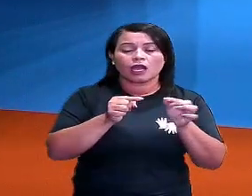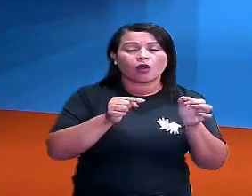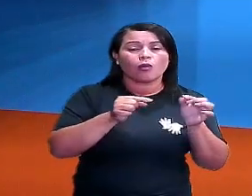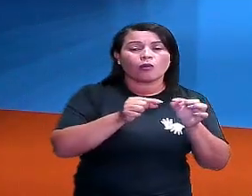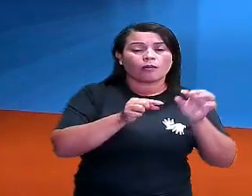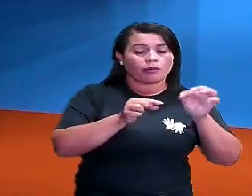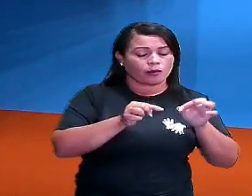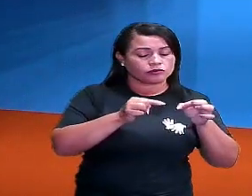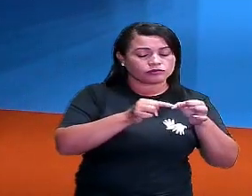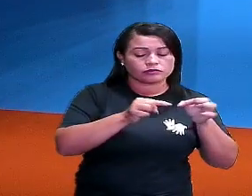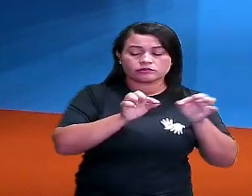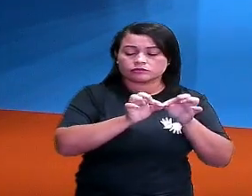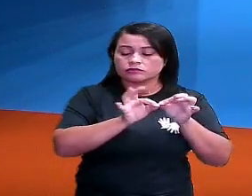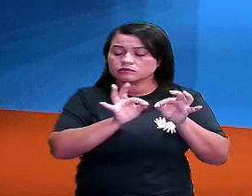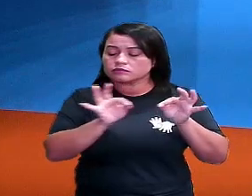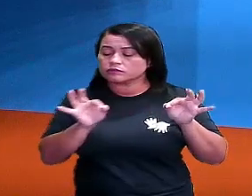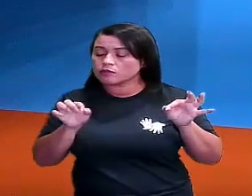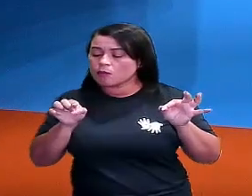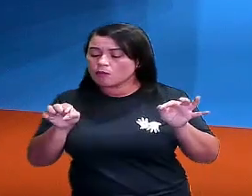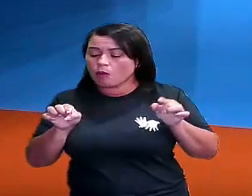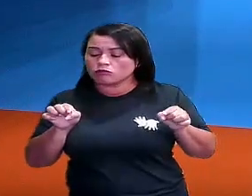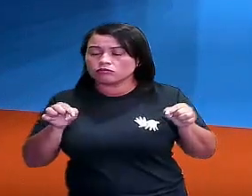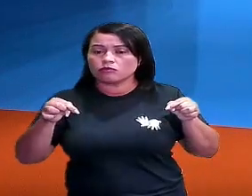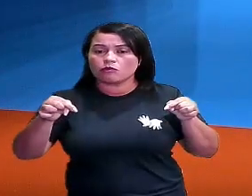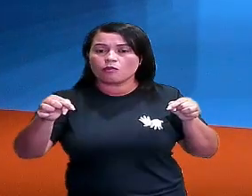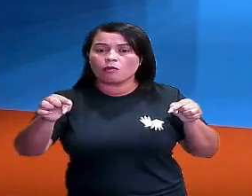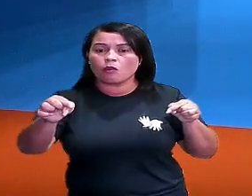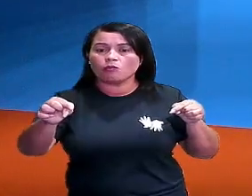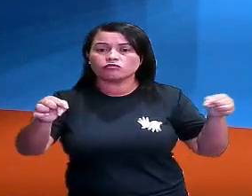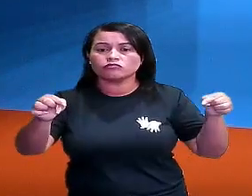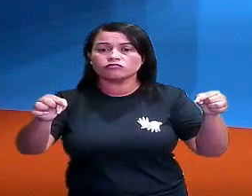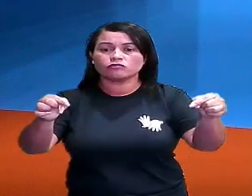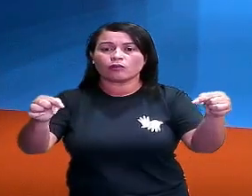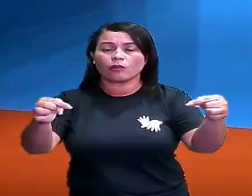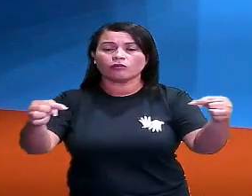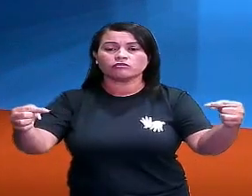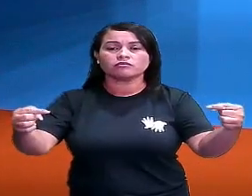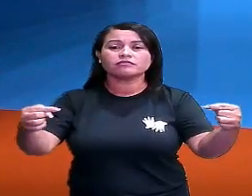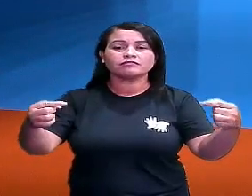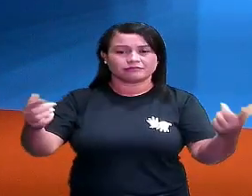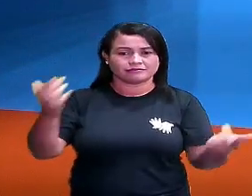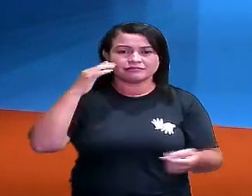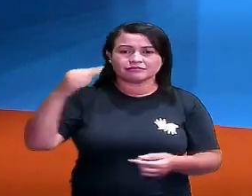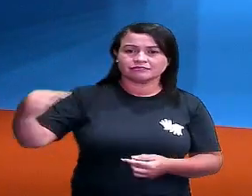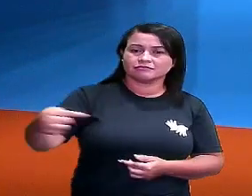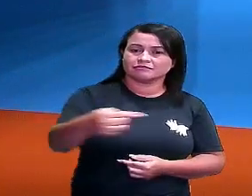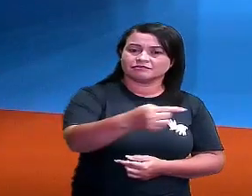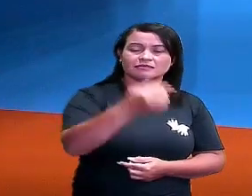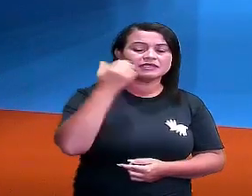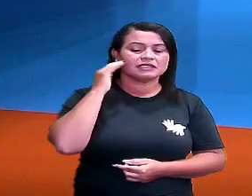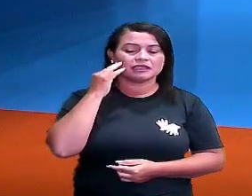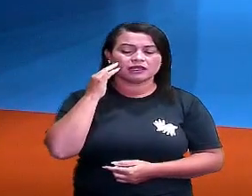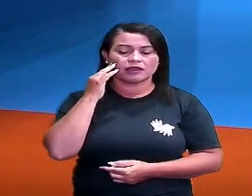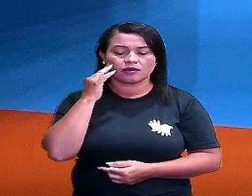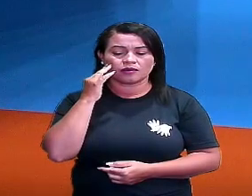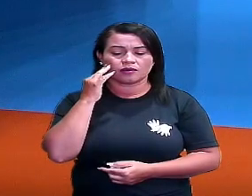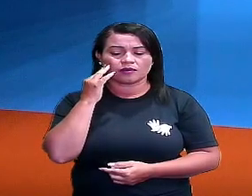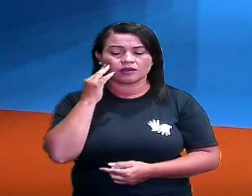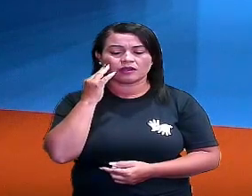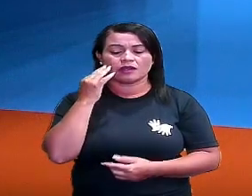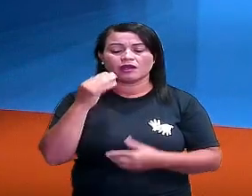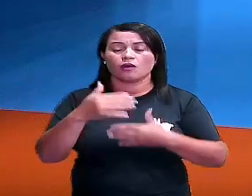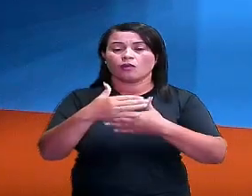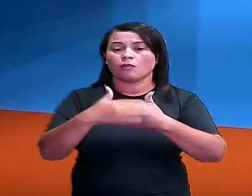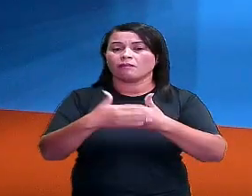encontro entre duas arestas ou duas faces. Olha uma face aqui, A aresta tem o encontro da face, ó. Uma face com a